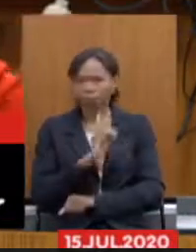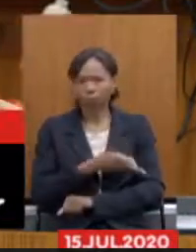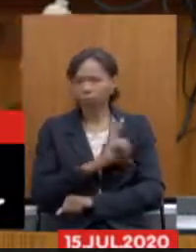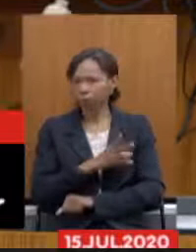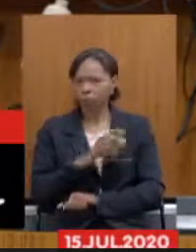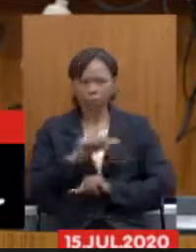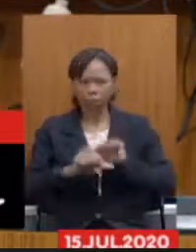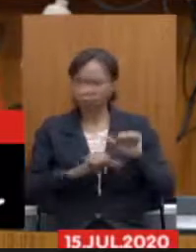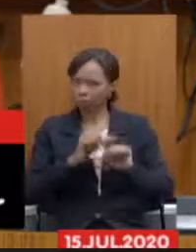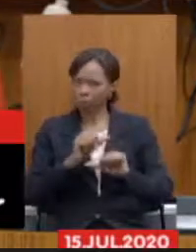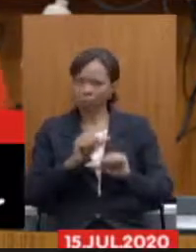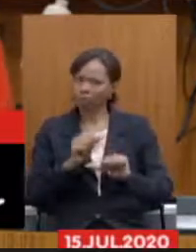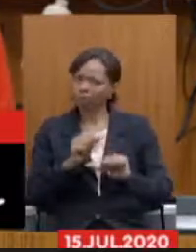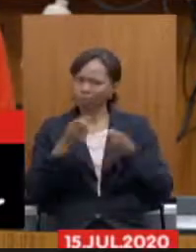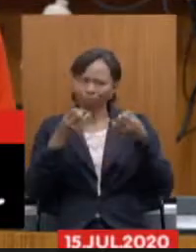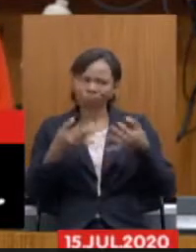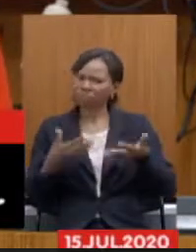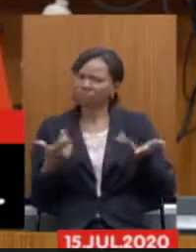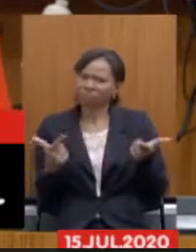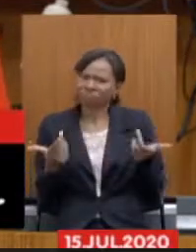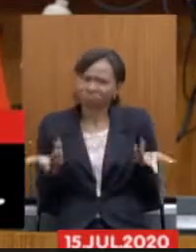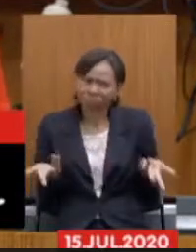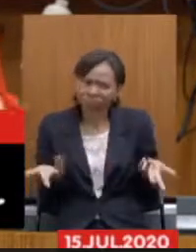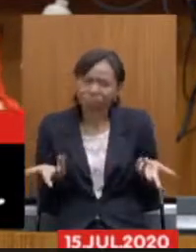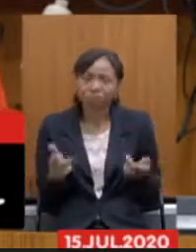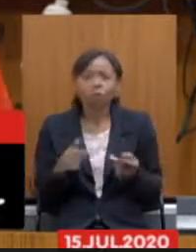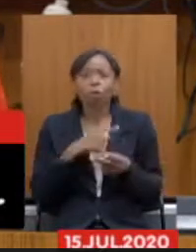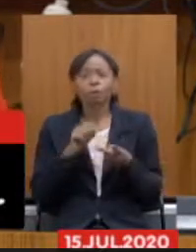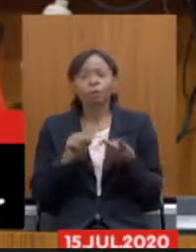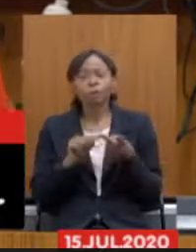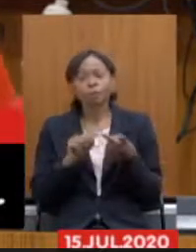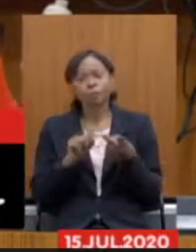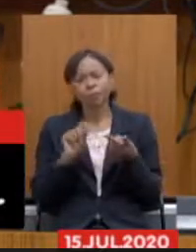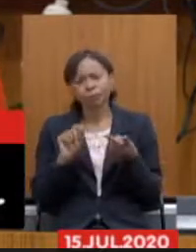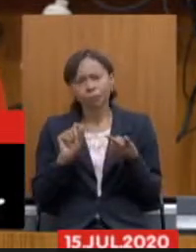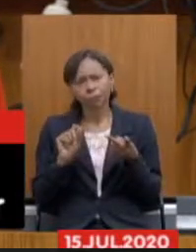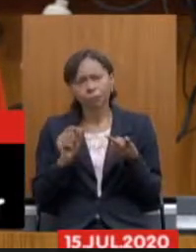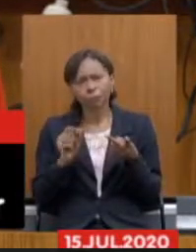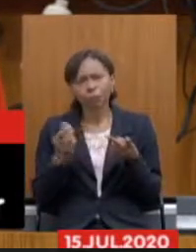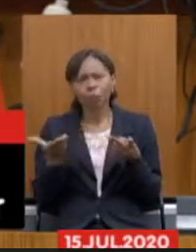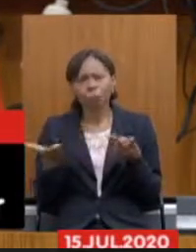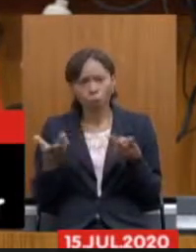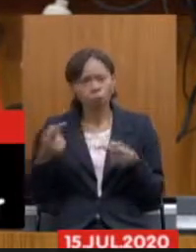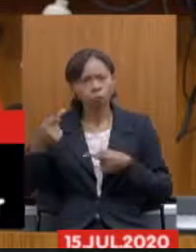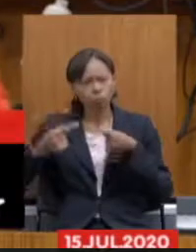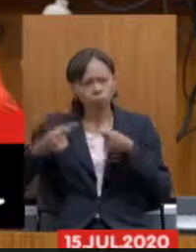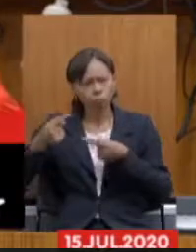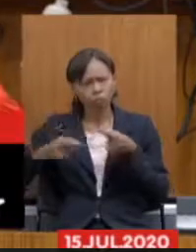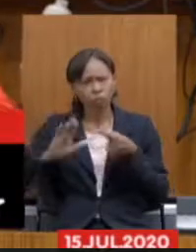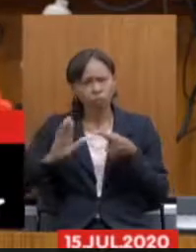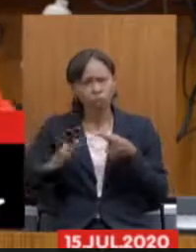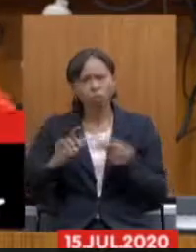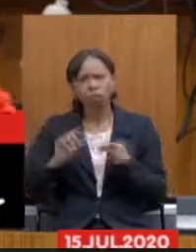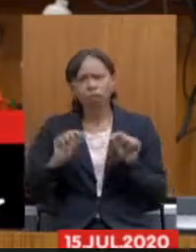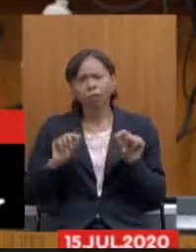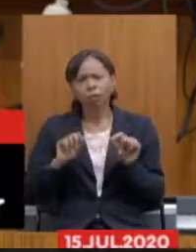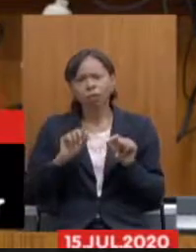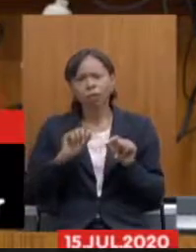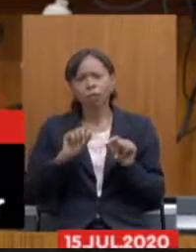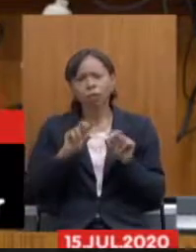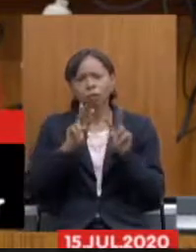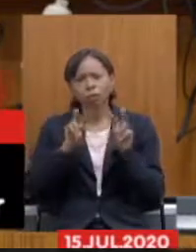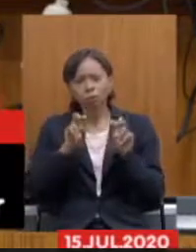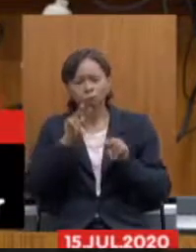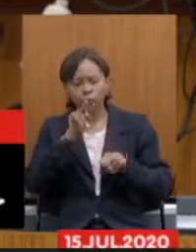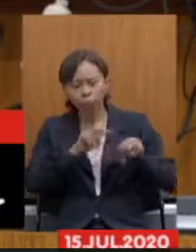alteração o segundo ponto que eu queria considerar que foi trazido aqui no debate de hoje é a ideia de uma auditoria